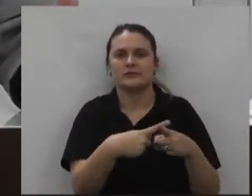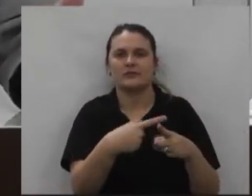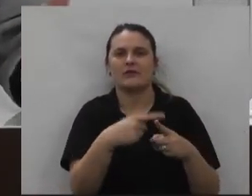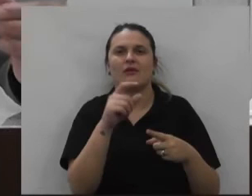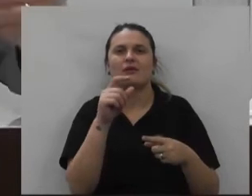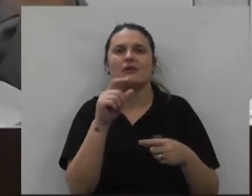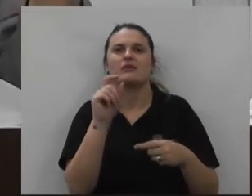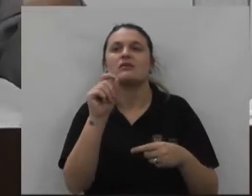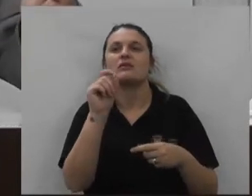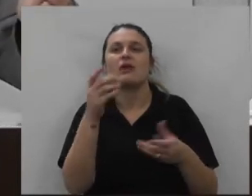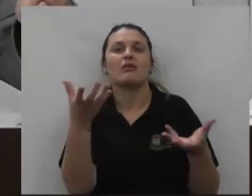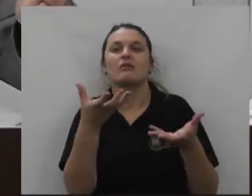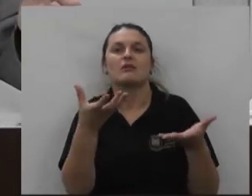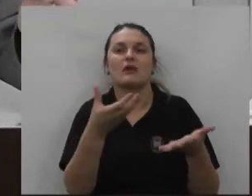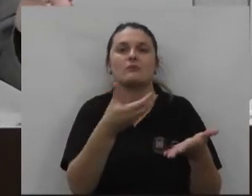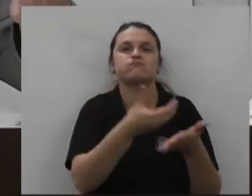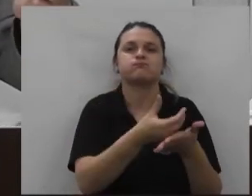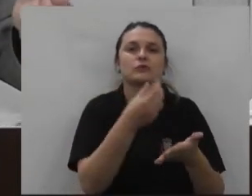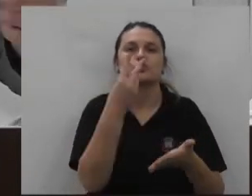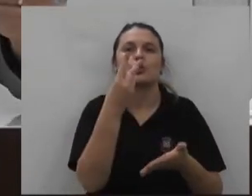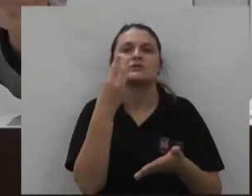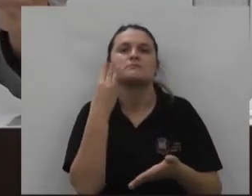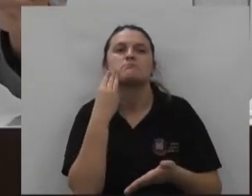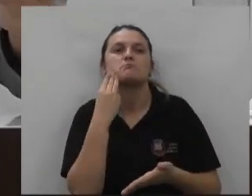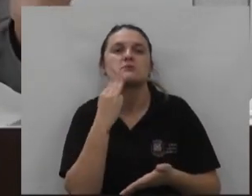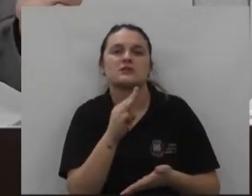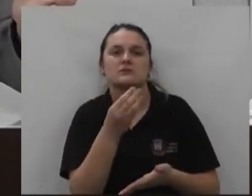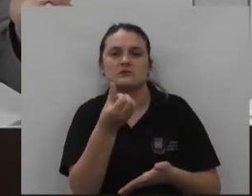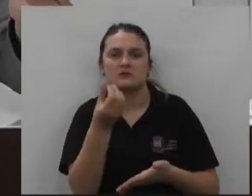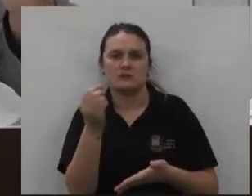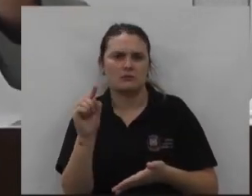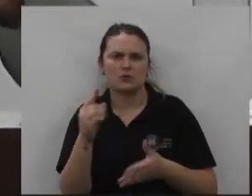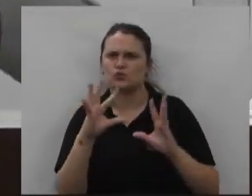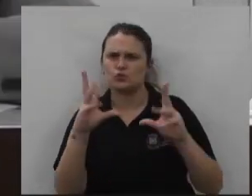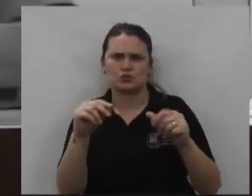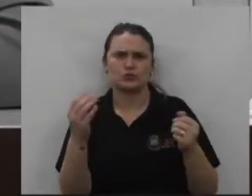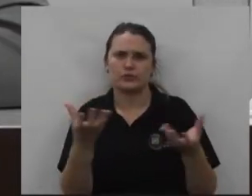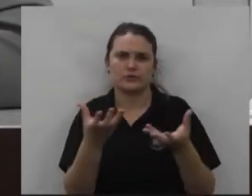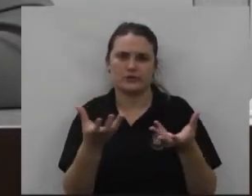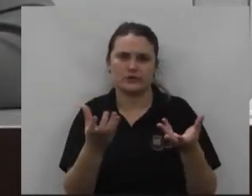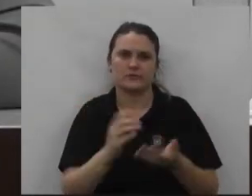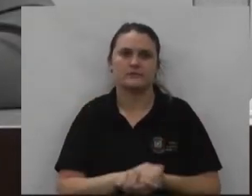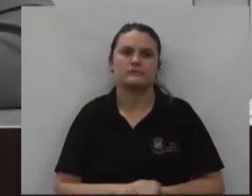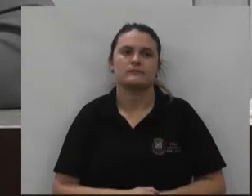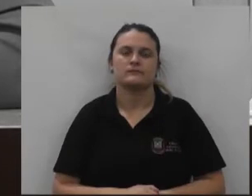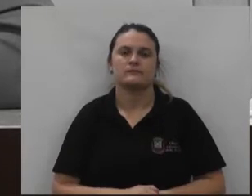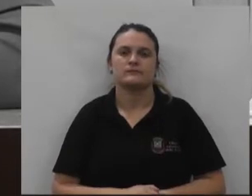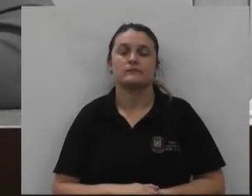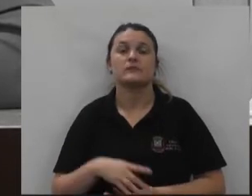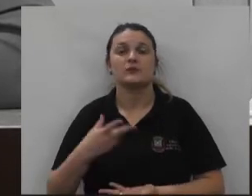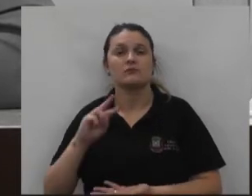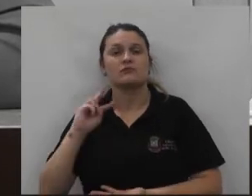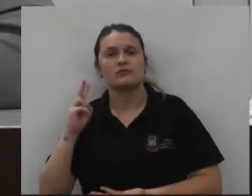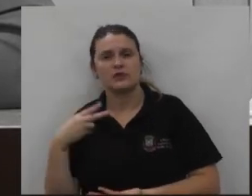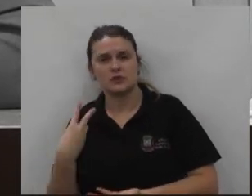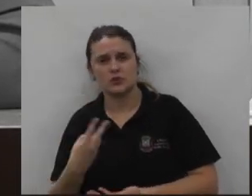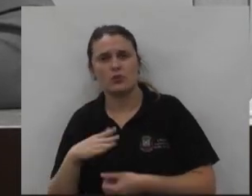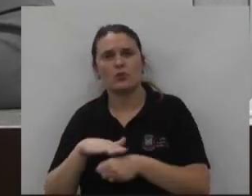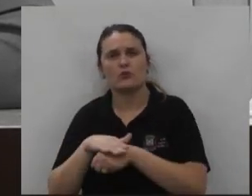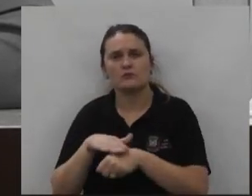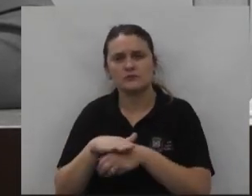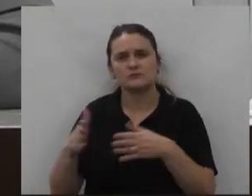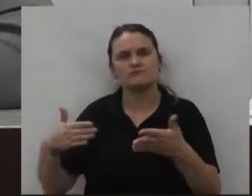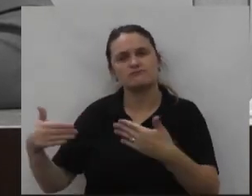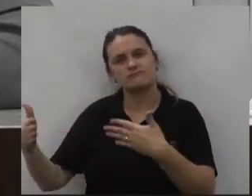quem que não quer os 2 milhões e 60 mil todos então os vereadores em